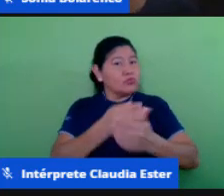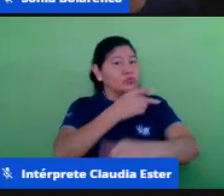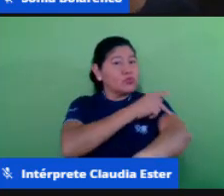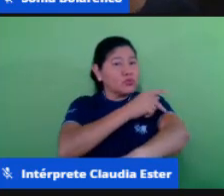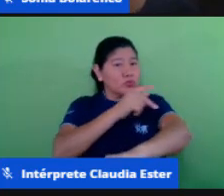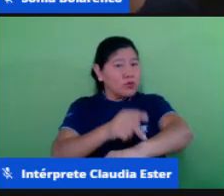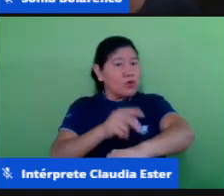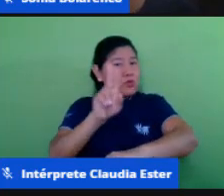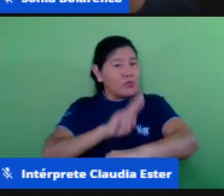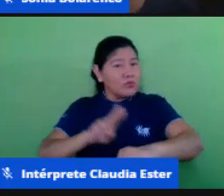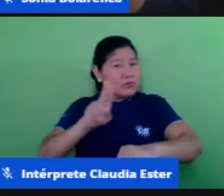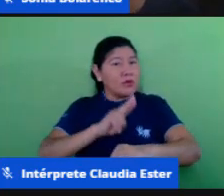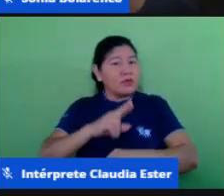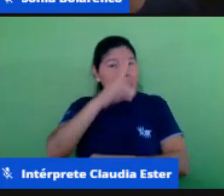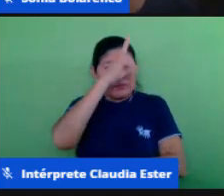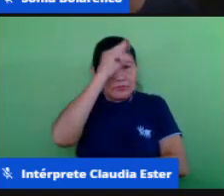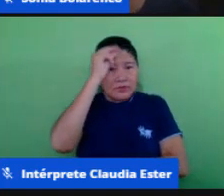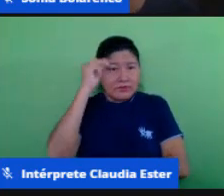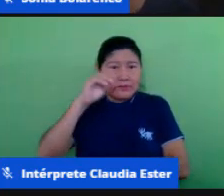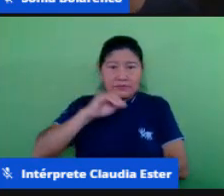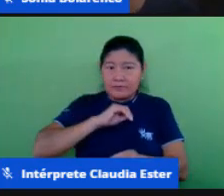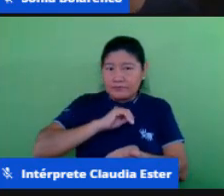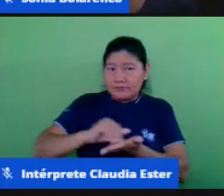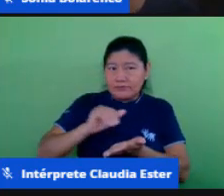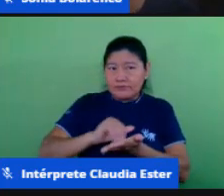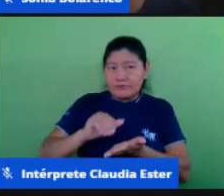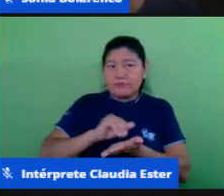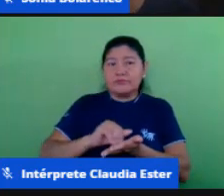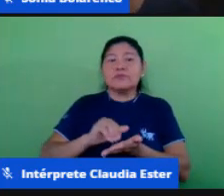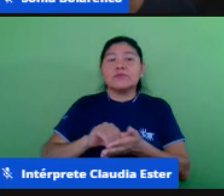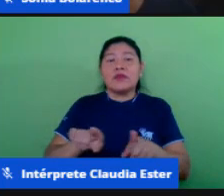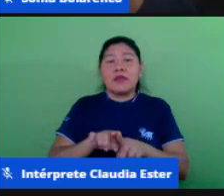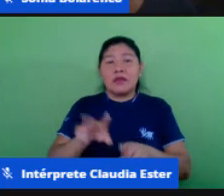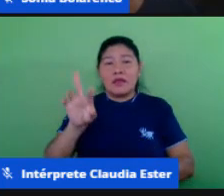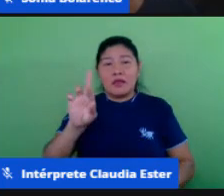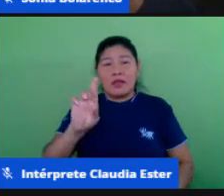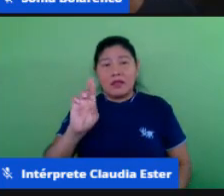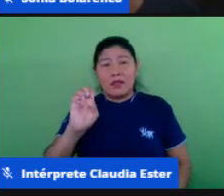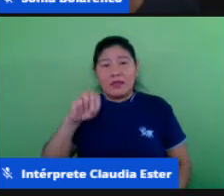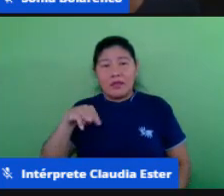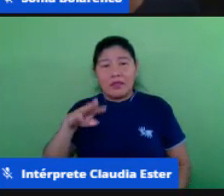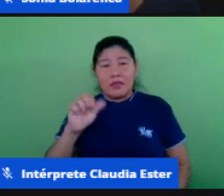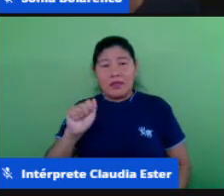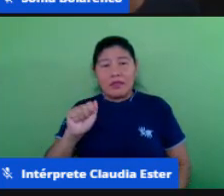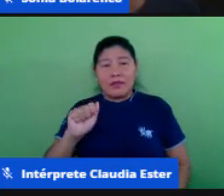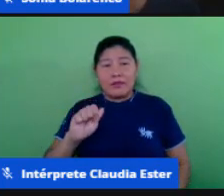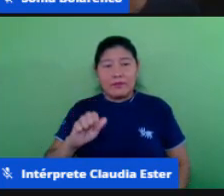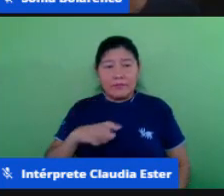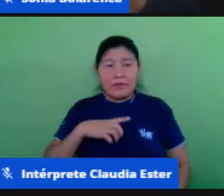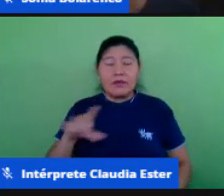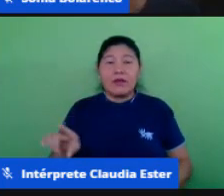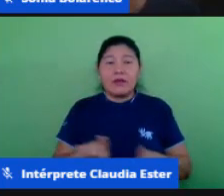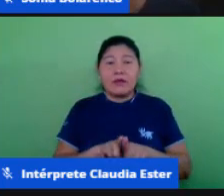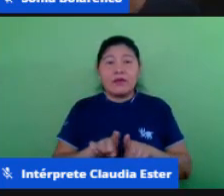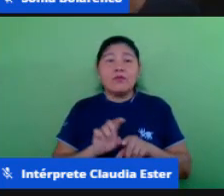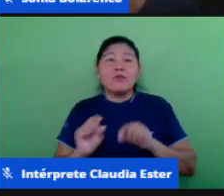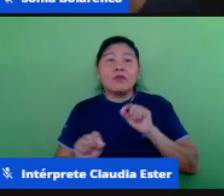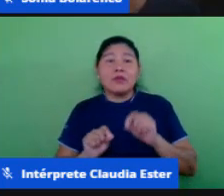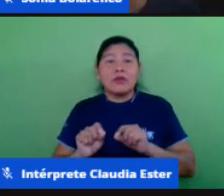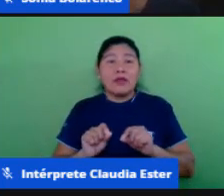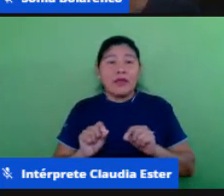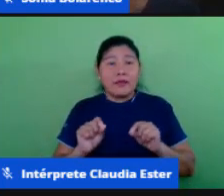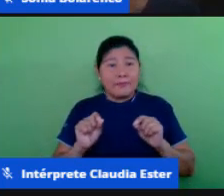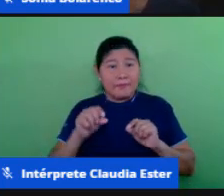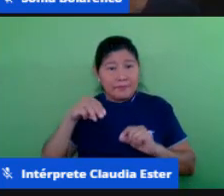CEMED mídia educação né trazemos o conceito de mídia educação exemplo de mídia educação TV